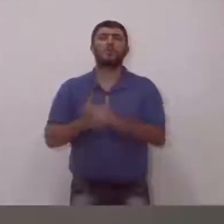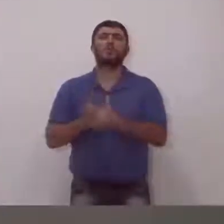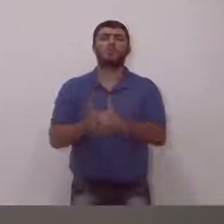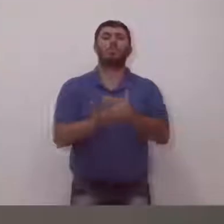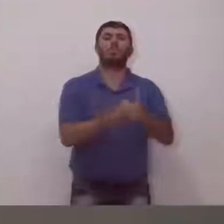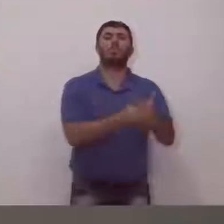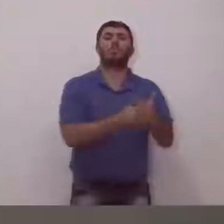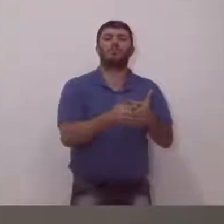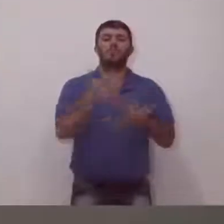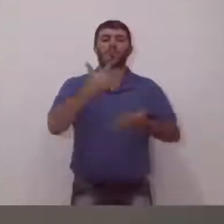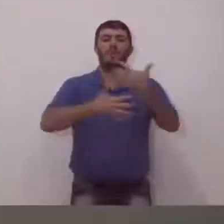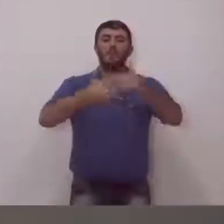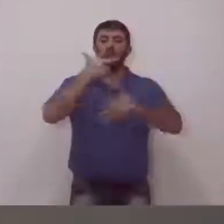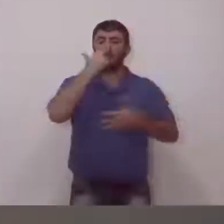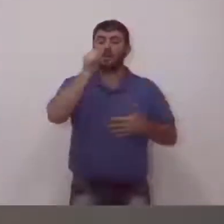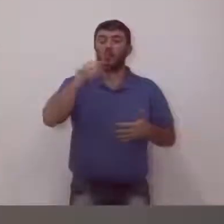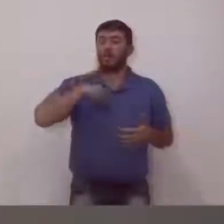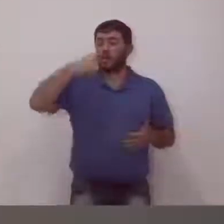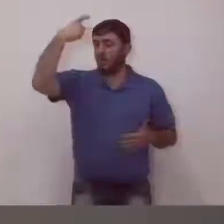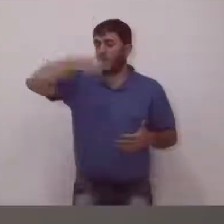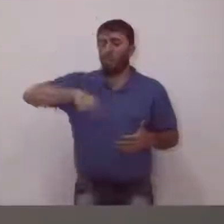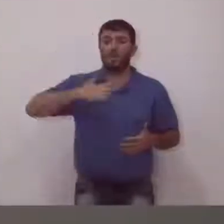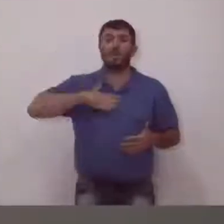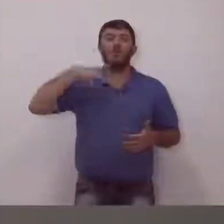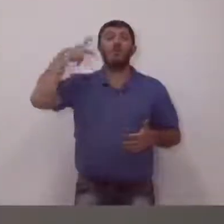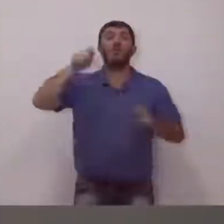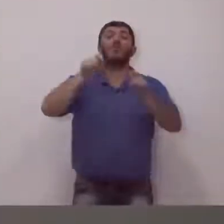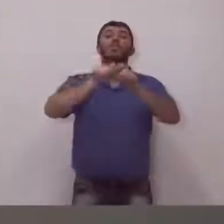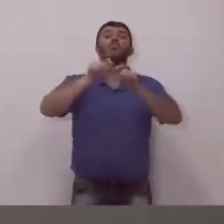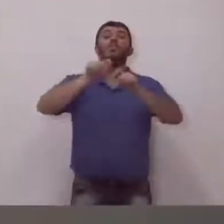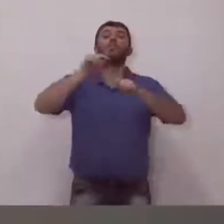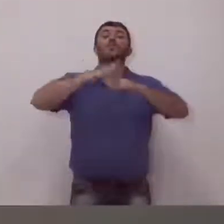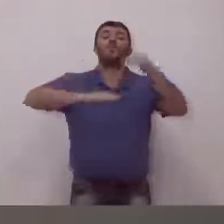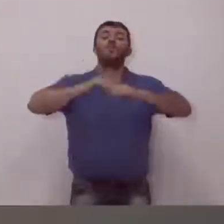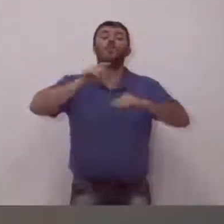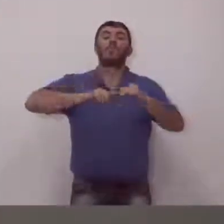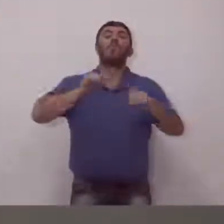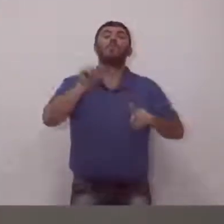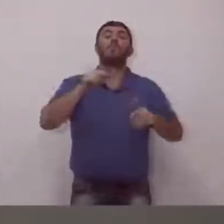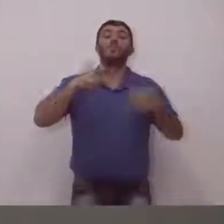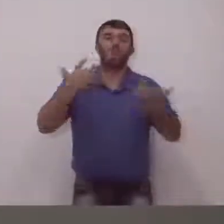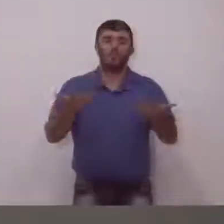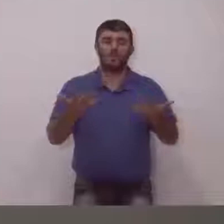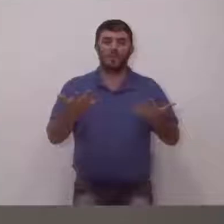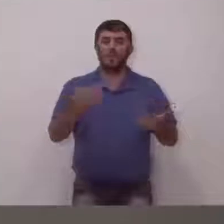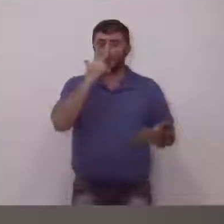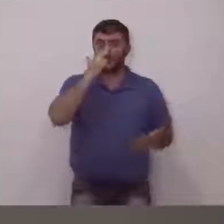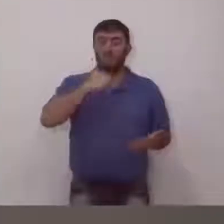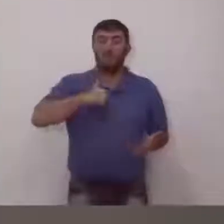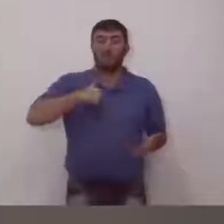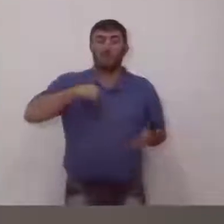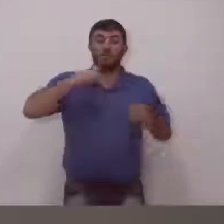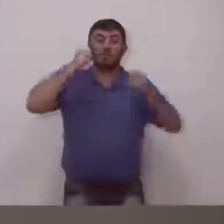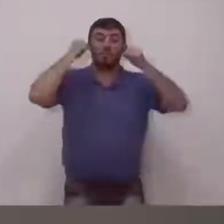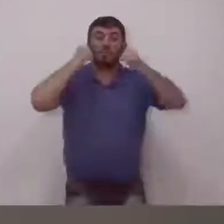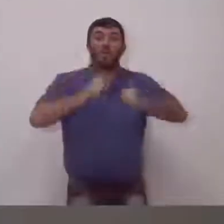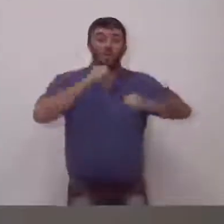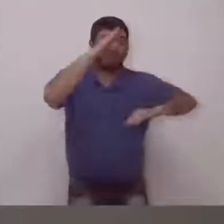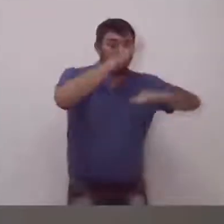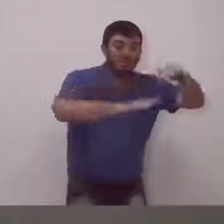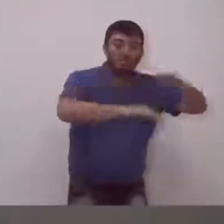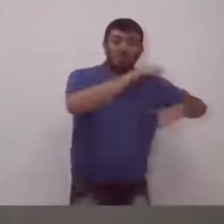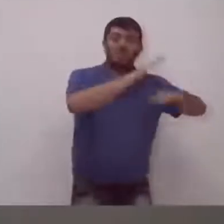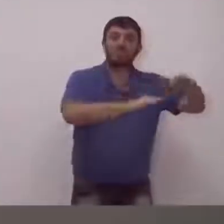vereador. Às vezes o vereador, as pessoas acham que você acaba, e tem o poder de executar, tem o poder de realmente